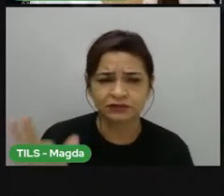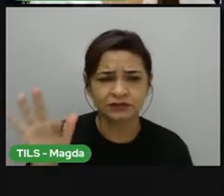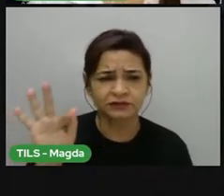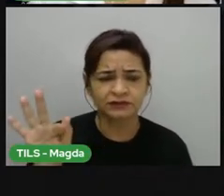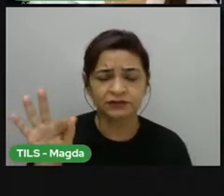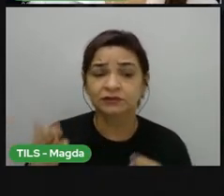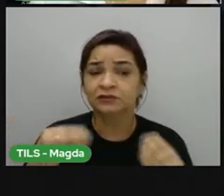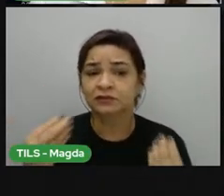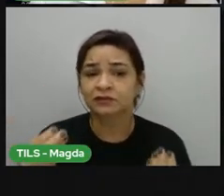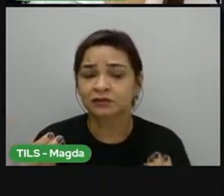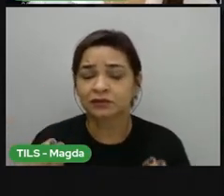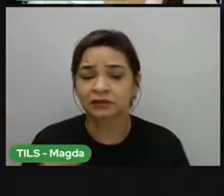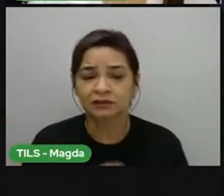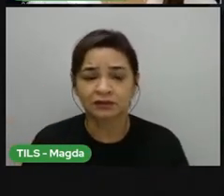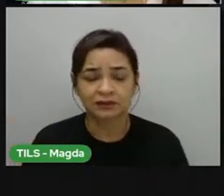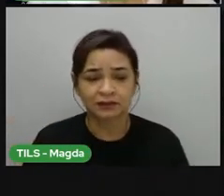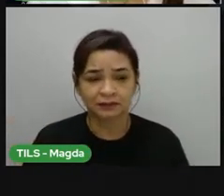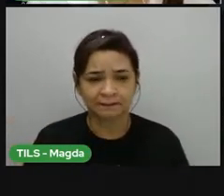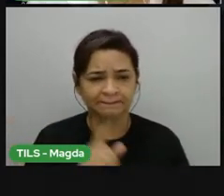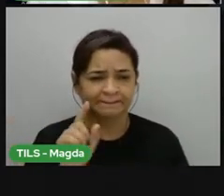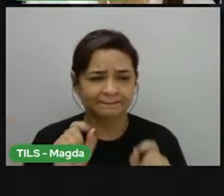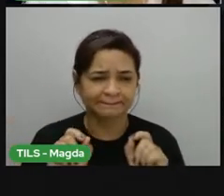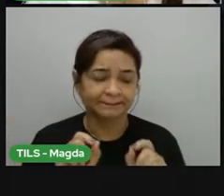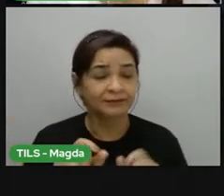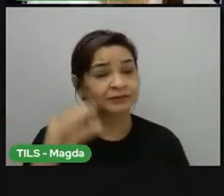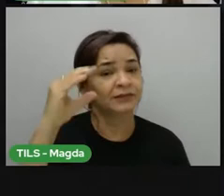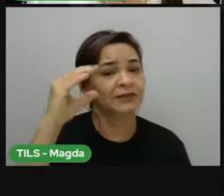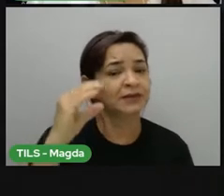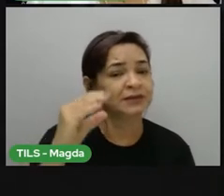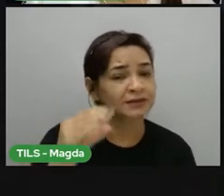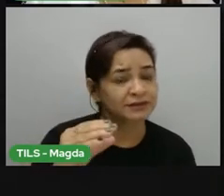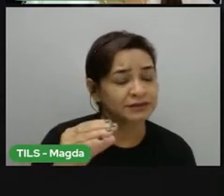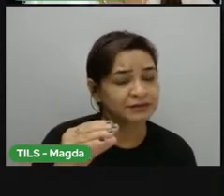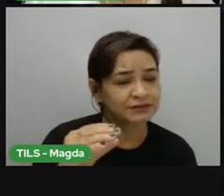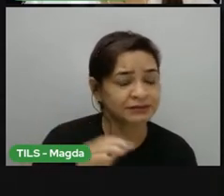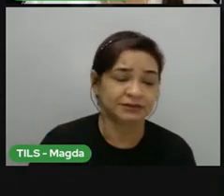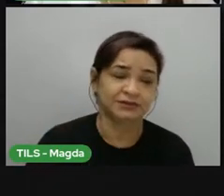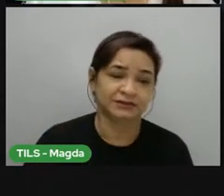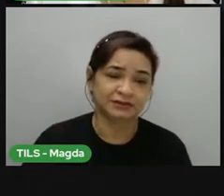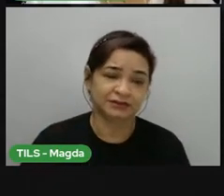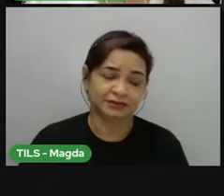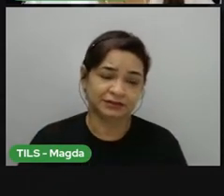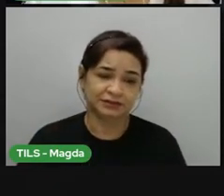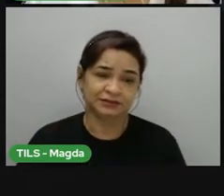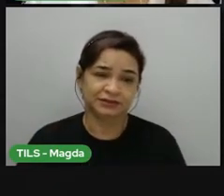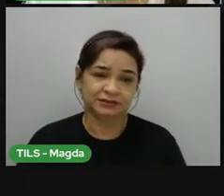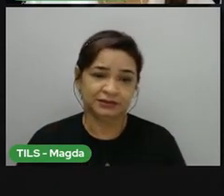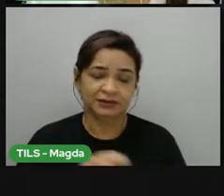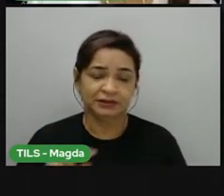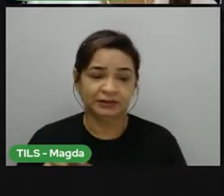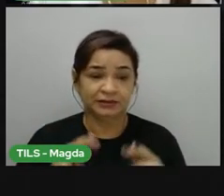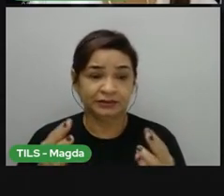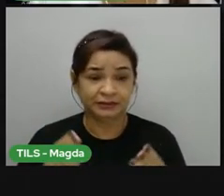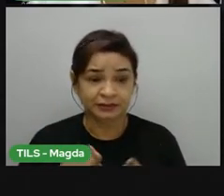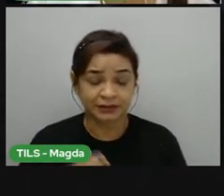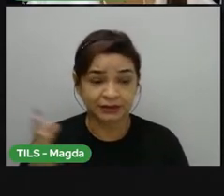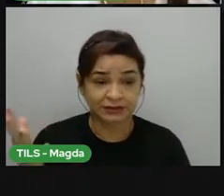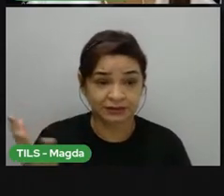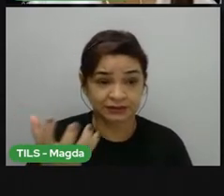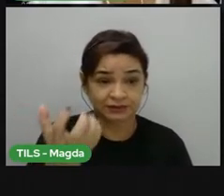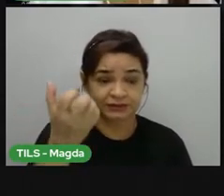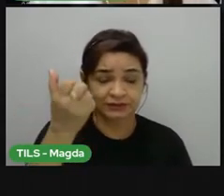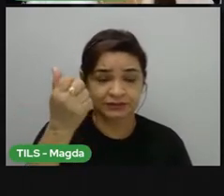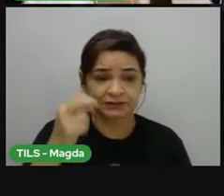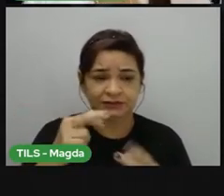clima? A resposta certa era a letra C, massas de ar. Massas de ar são fatores do